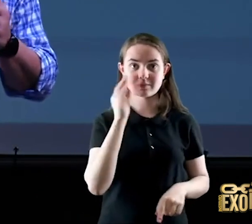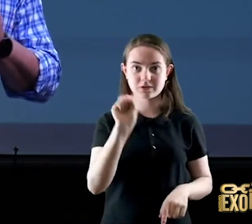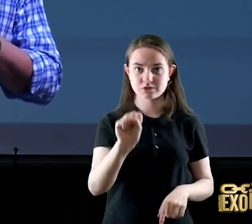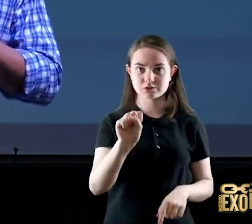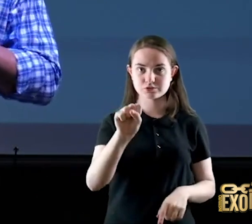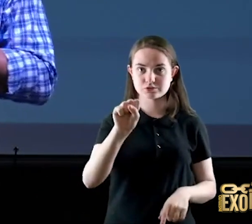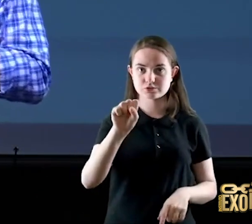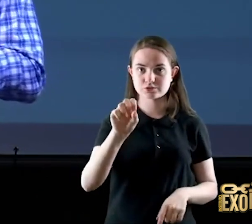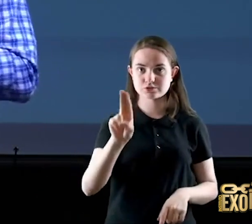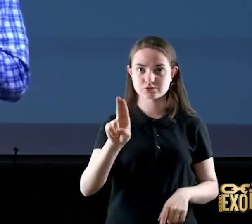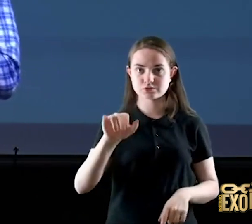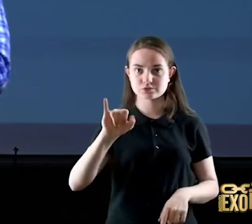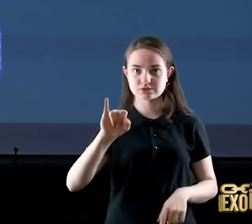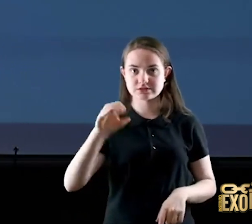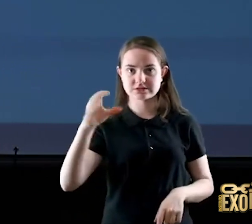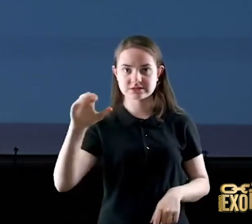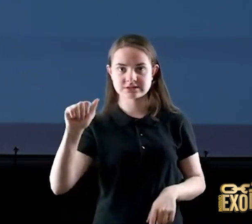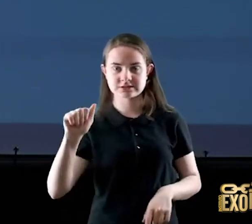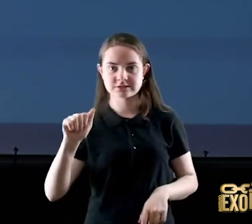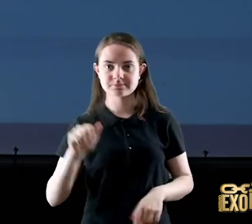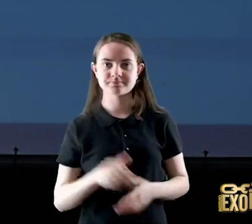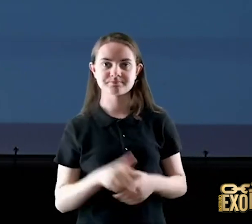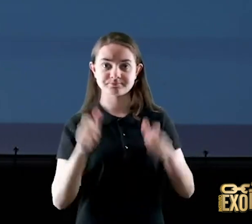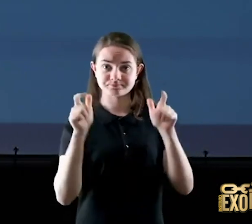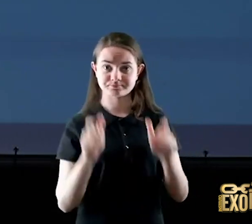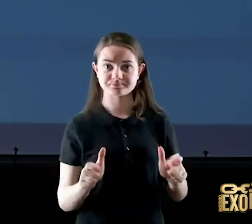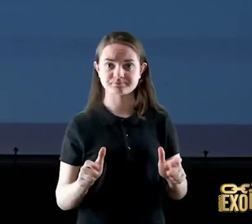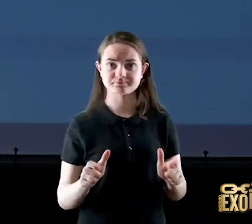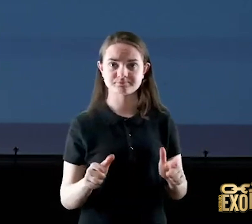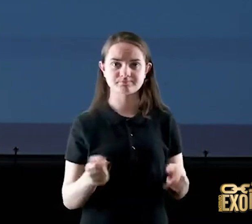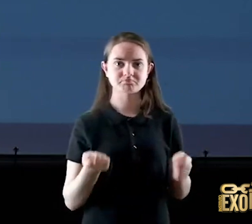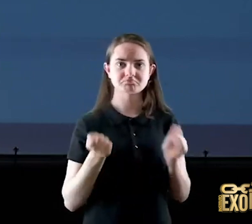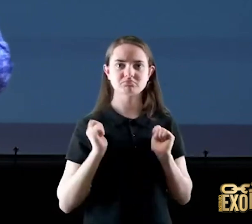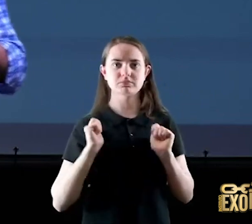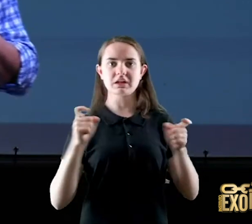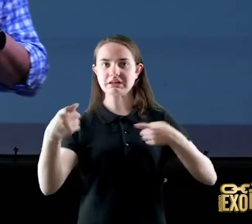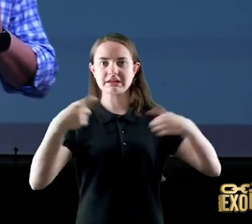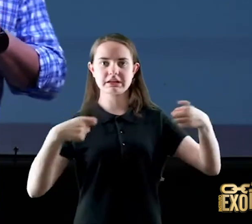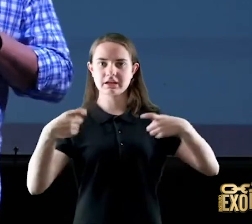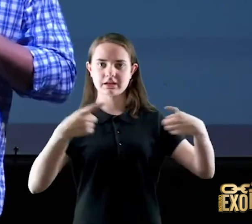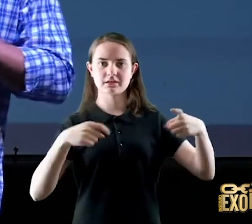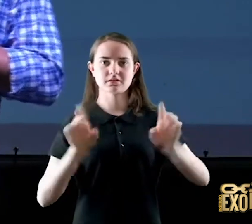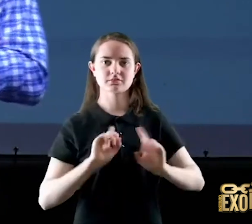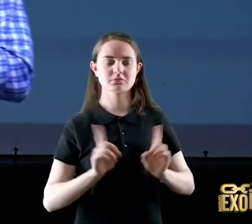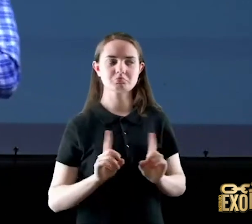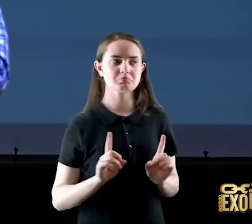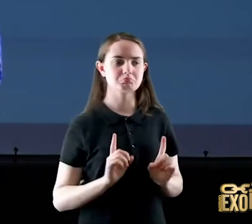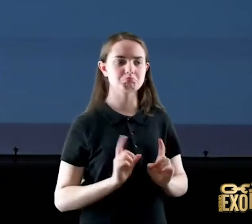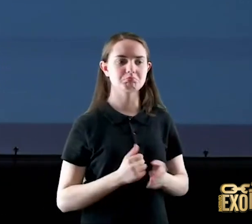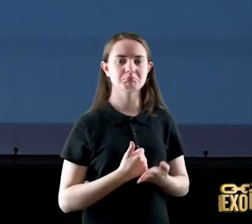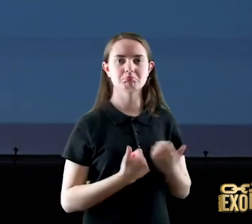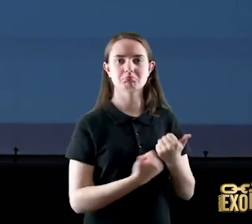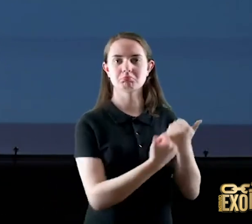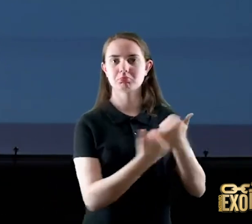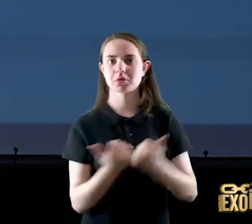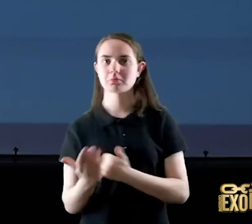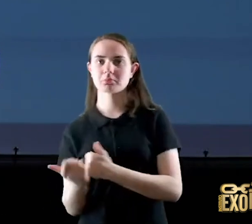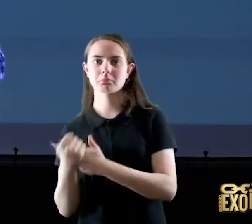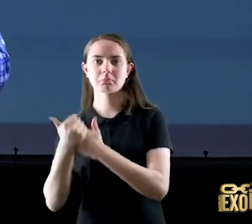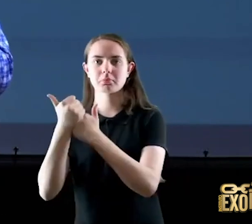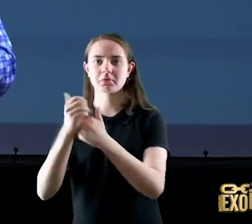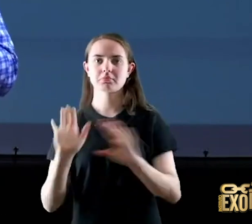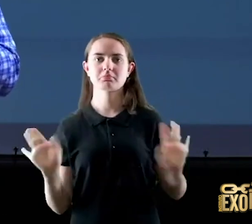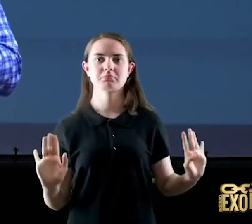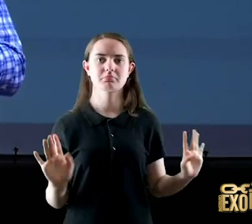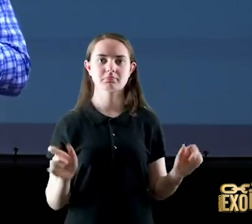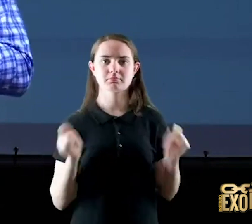normalmente é neutro aliás ele tem sido neutro nas guerras tanto na primeira quanto na segunda guerra mundial ninguém se mete